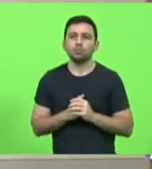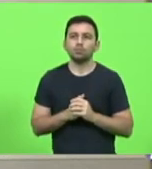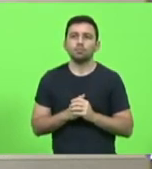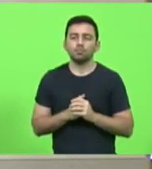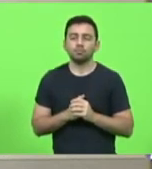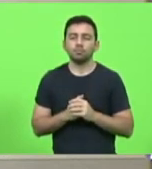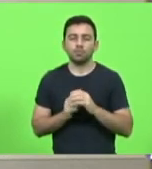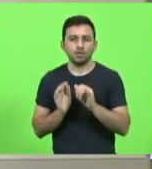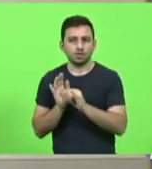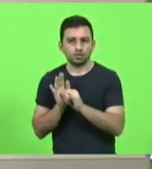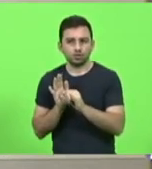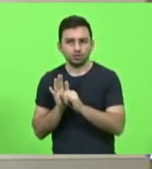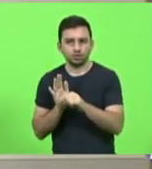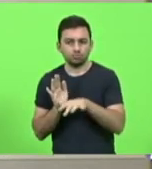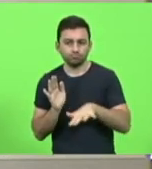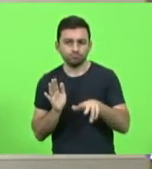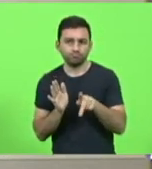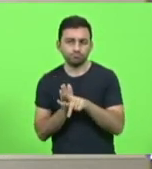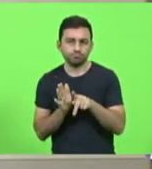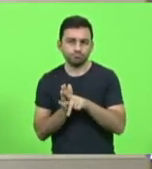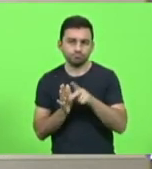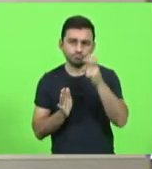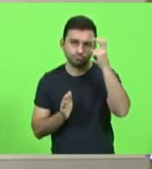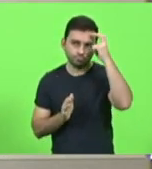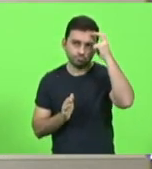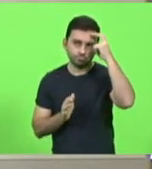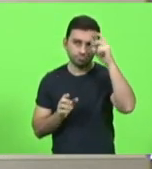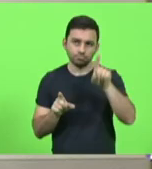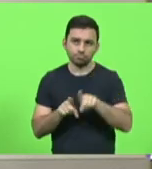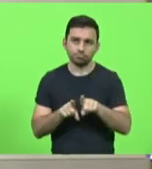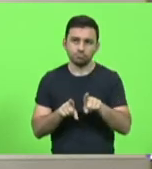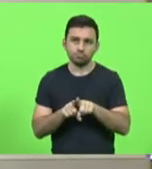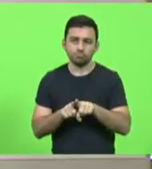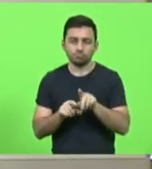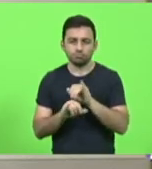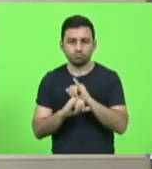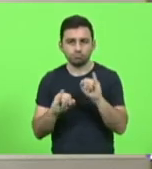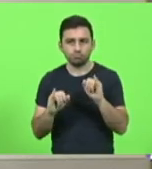editais do setor cultural, na forma que menciona.